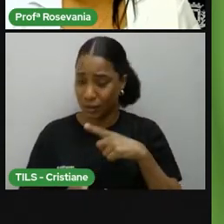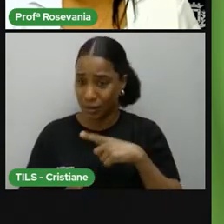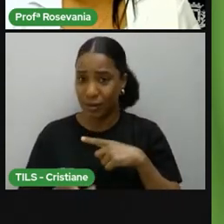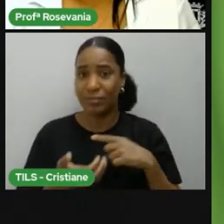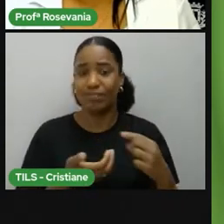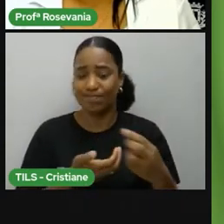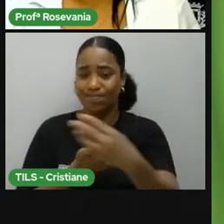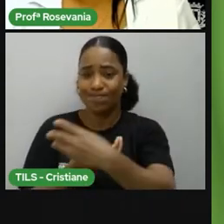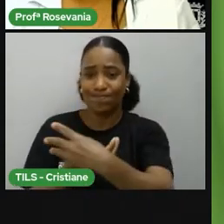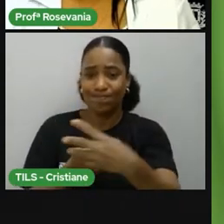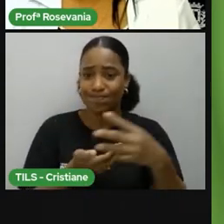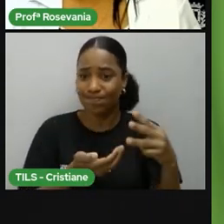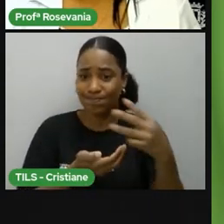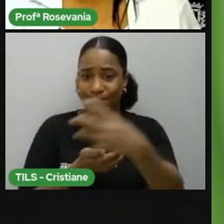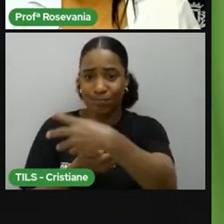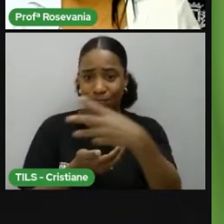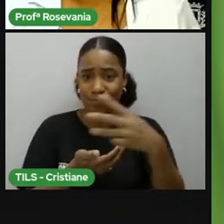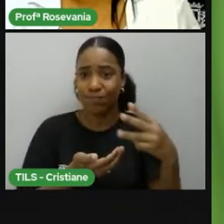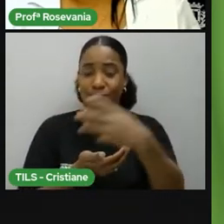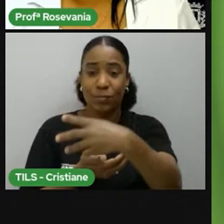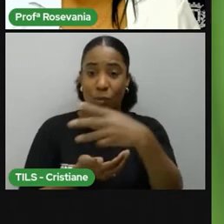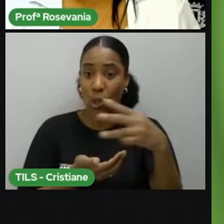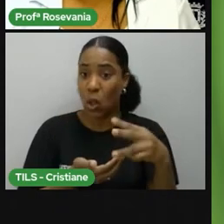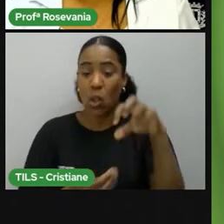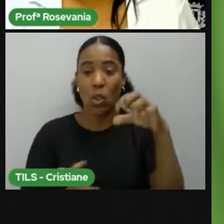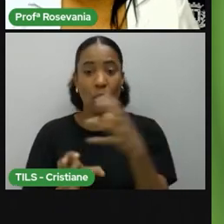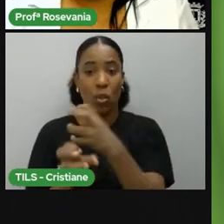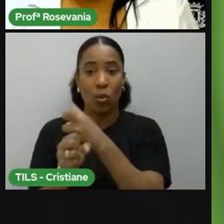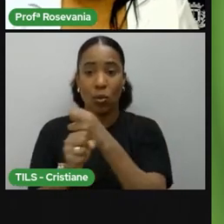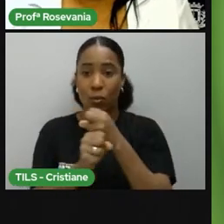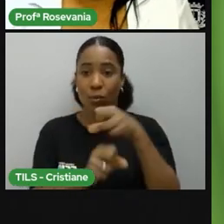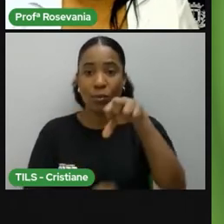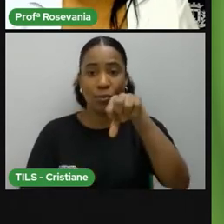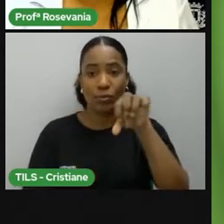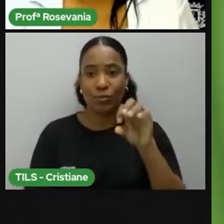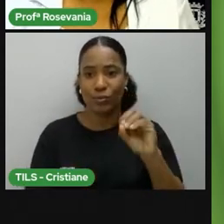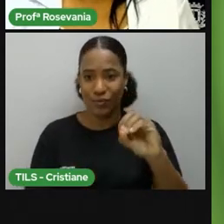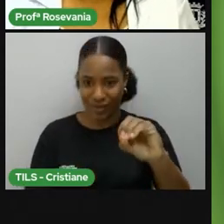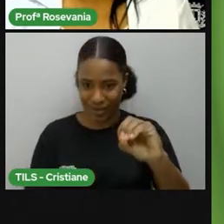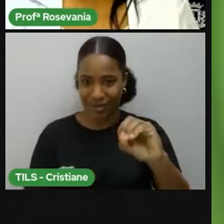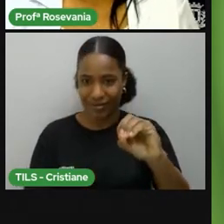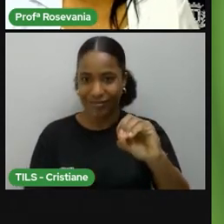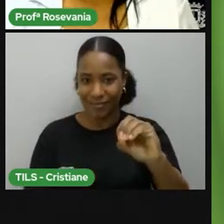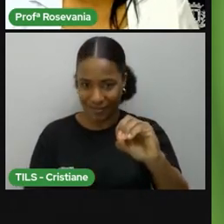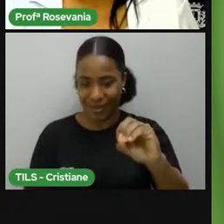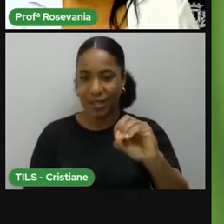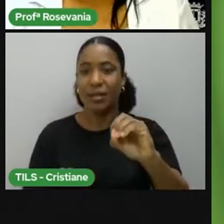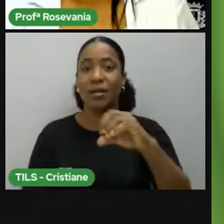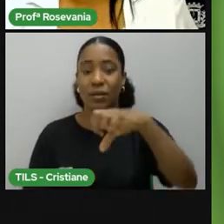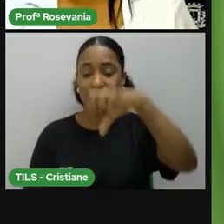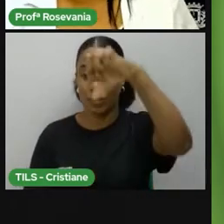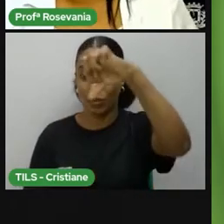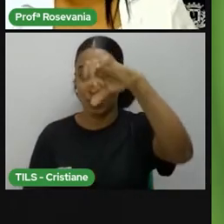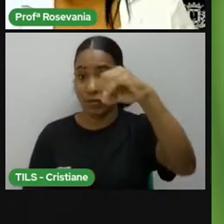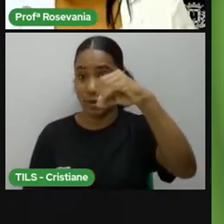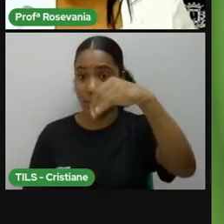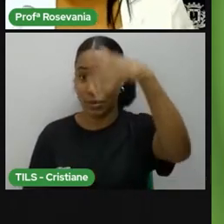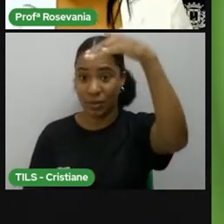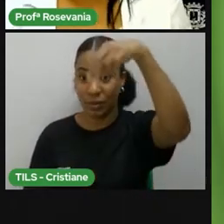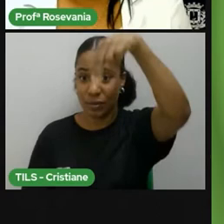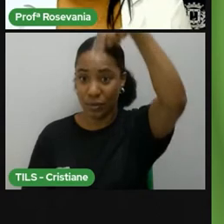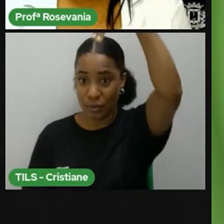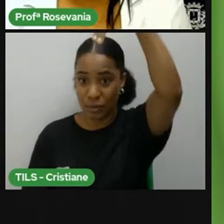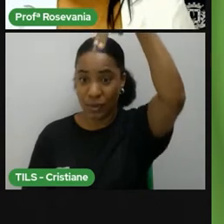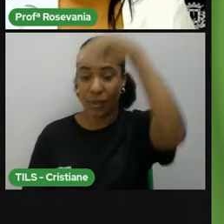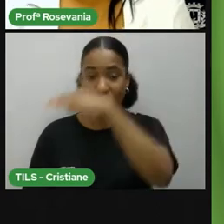90, né, paralelos, a gente chama de norte, porque vai em direção ao polo norte, e a gente chama de sul, porque estão indo em direção